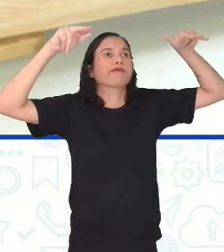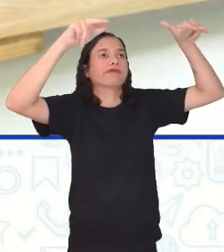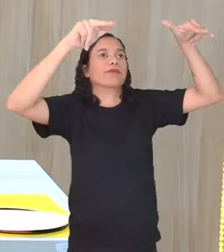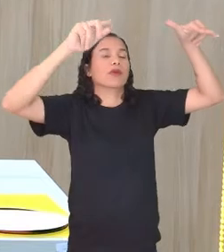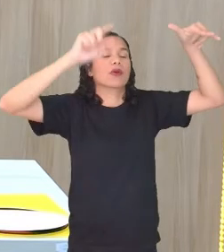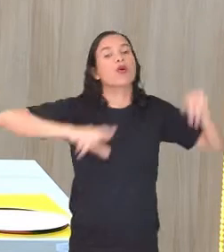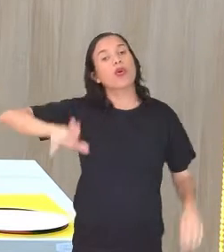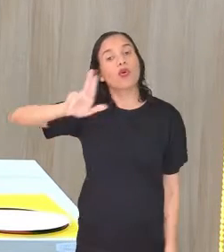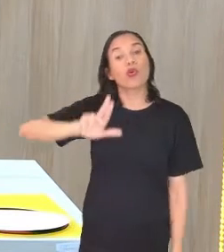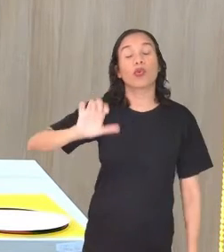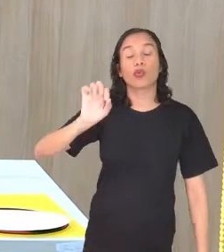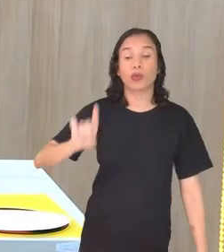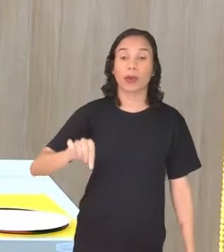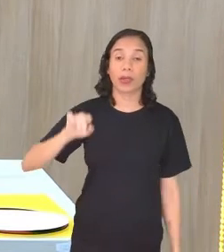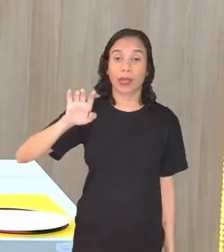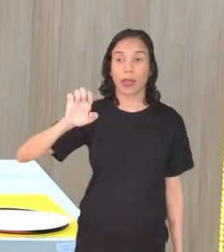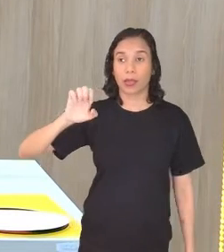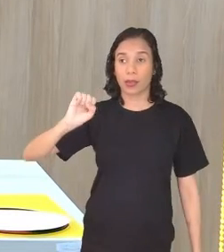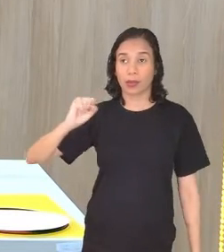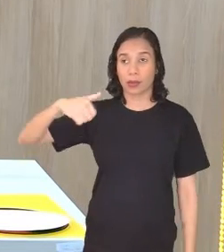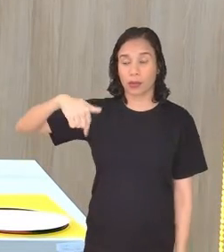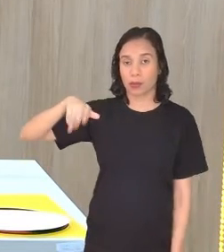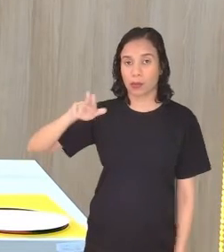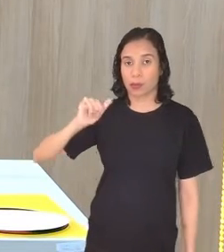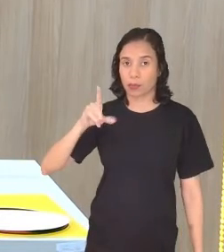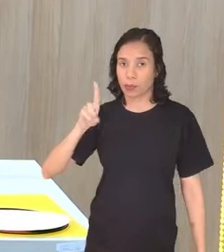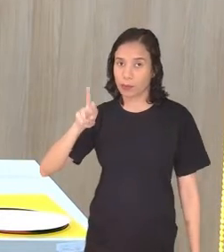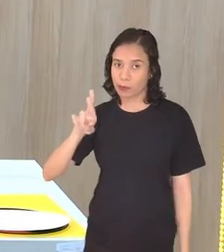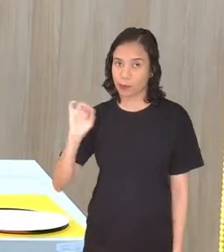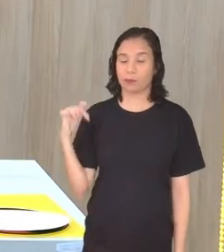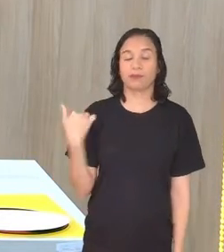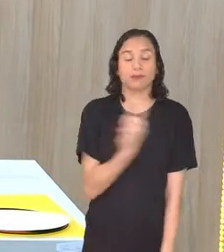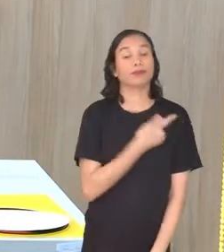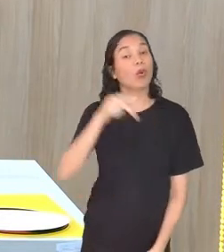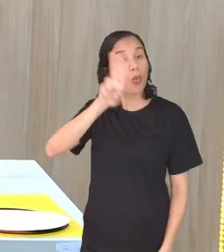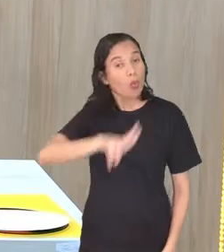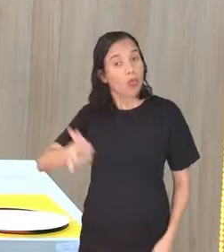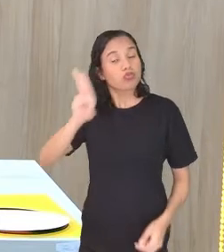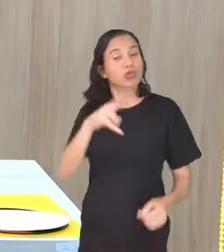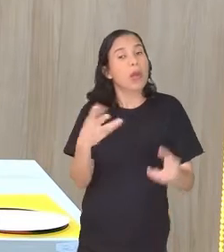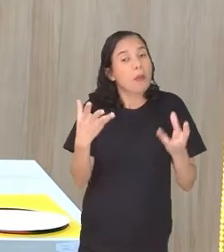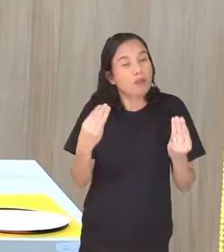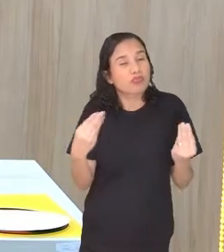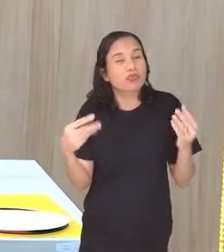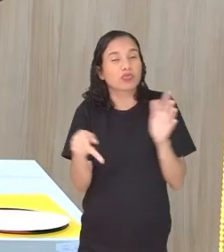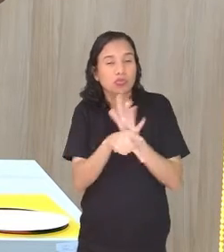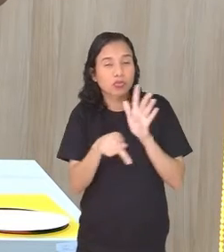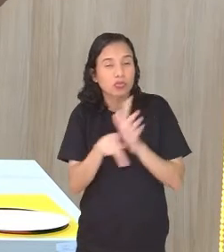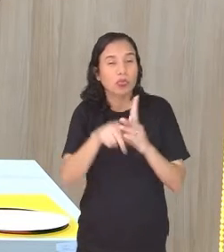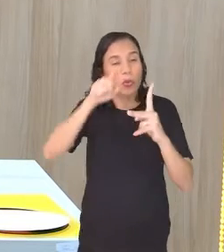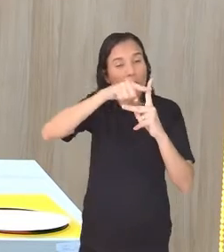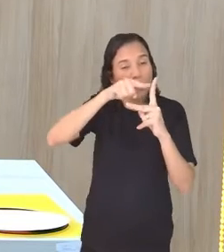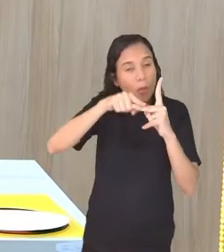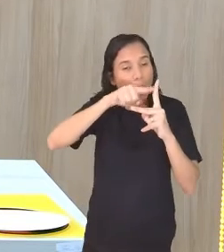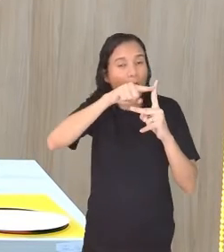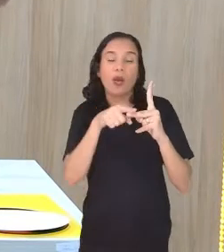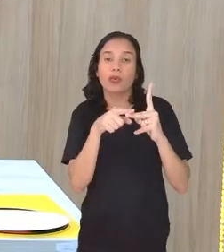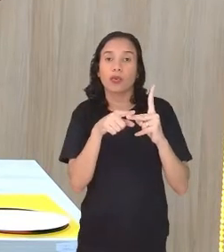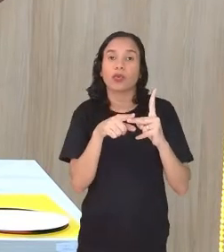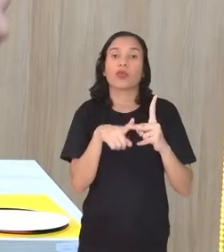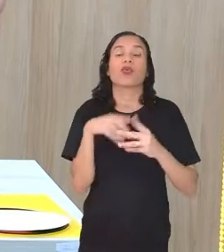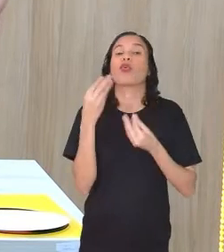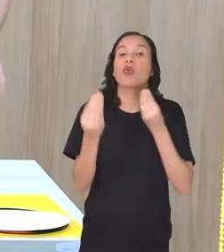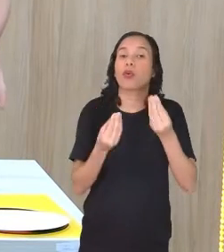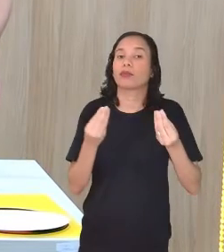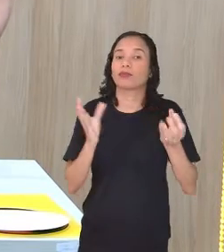usou o quê? O esquadro. Onde a gente usa muito essa questão do ângulo, do esquadro, do transferidor, na